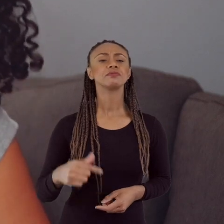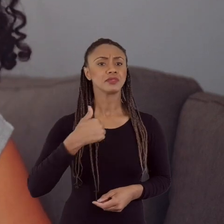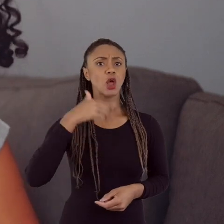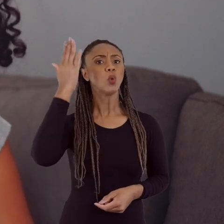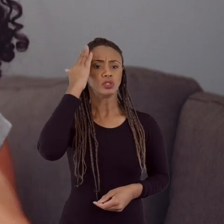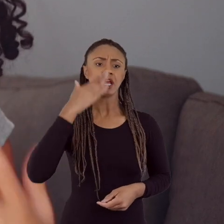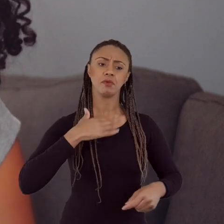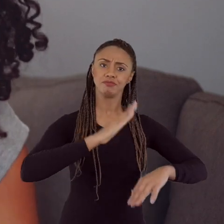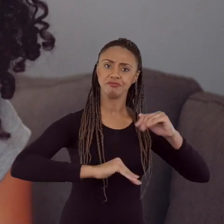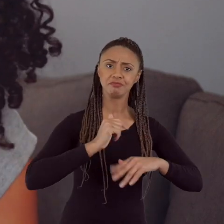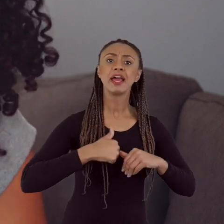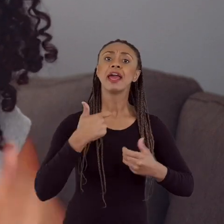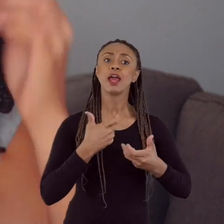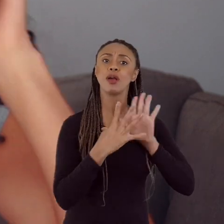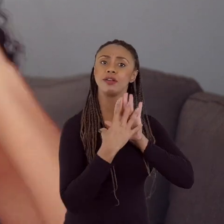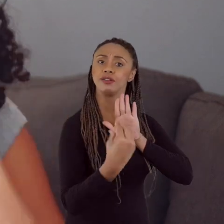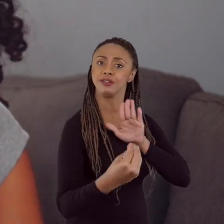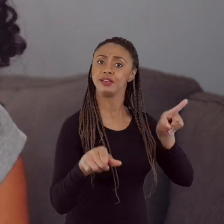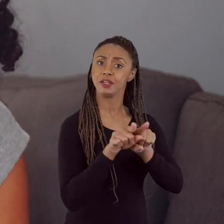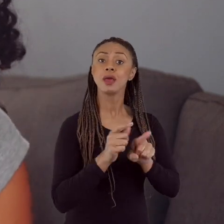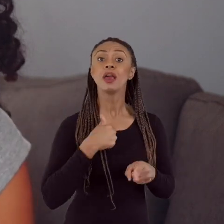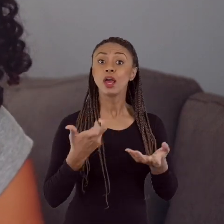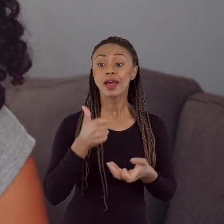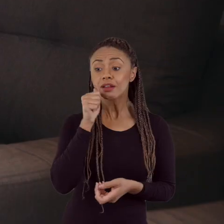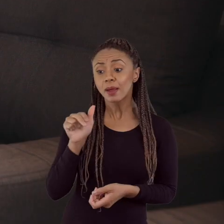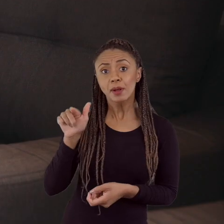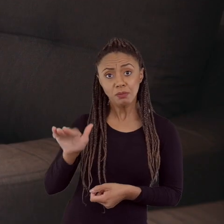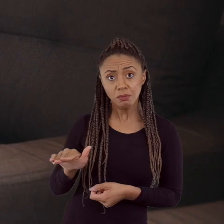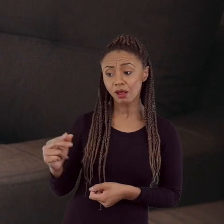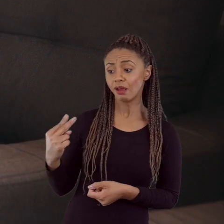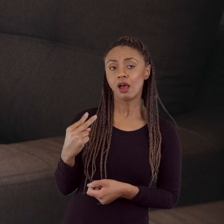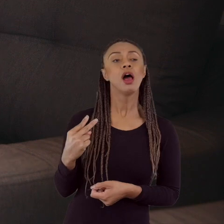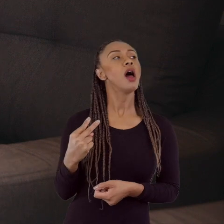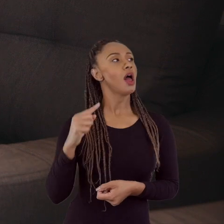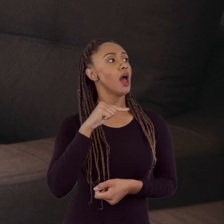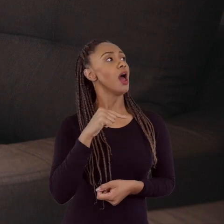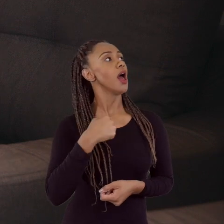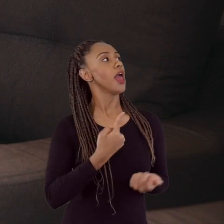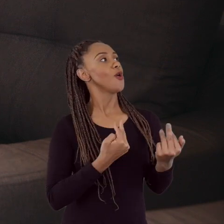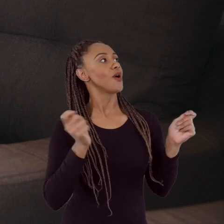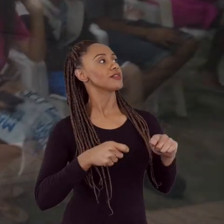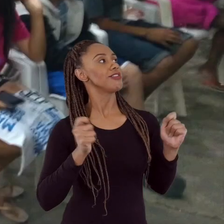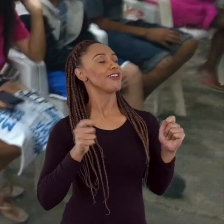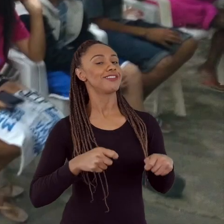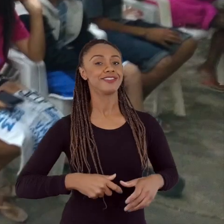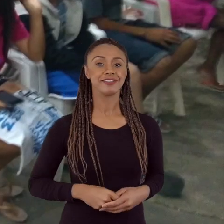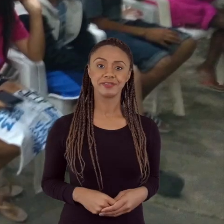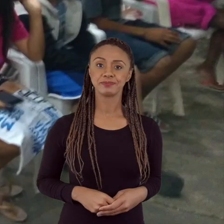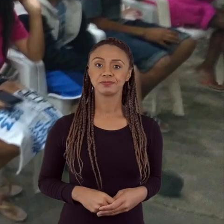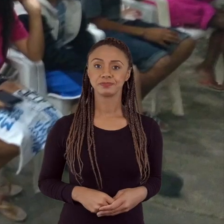o que eu vou querer fazer, eu vou querer ser espelho, eu vou querer ser molde. Eu vou querer que minha irmã olhe para mim e fale, eu consigo também.